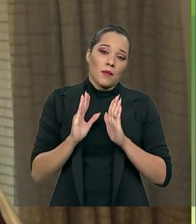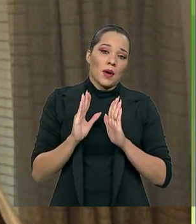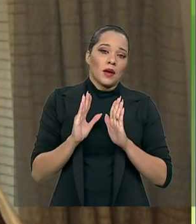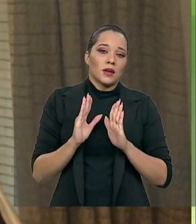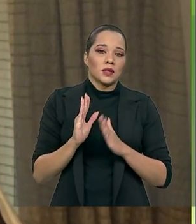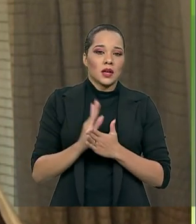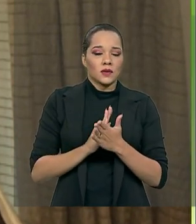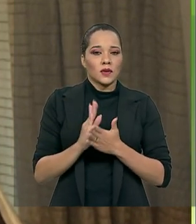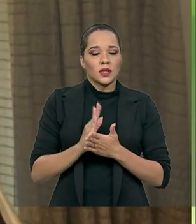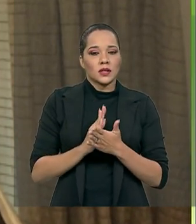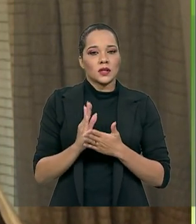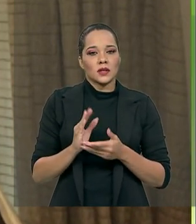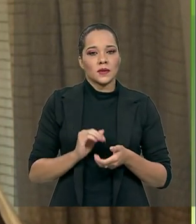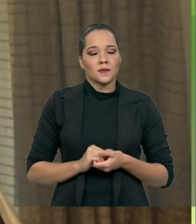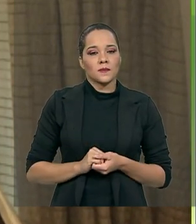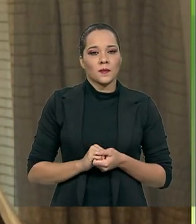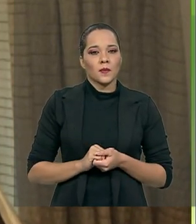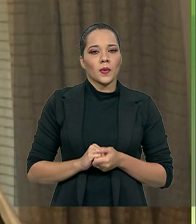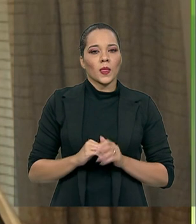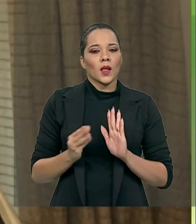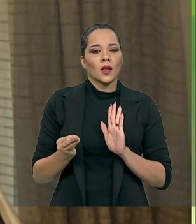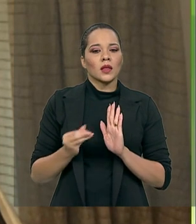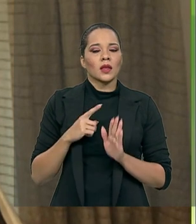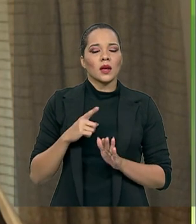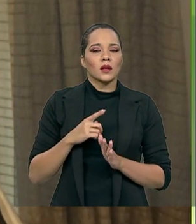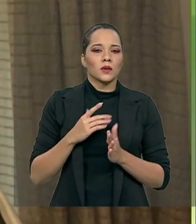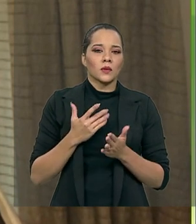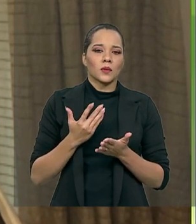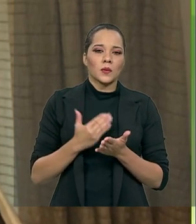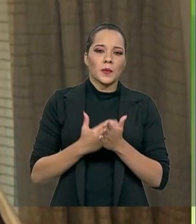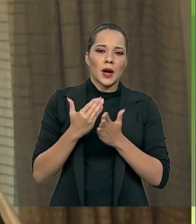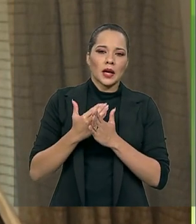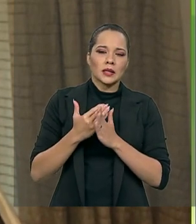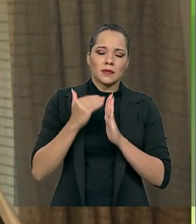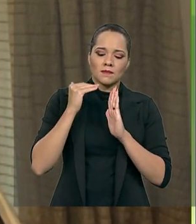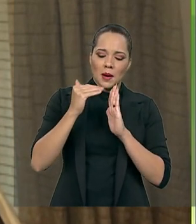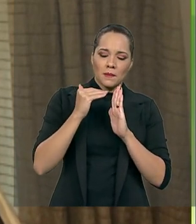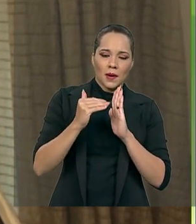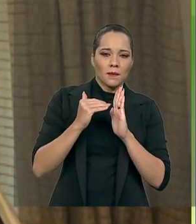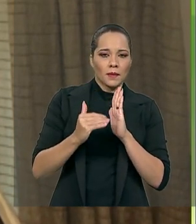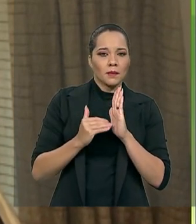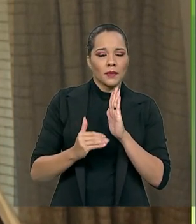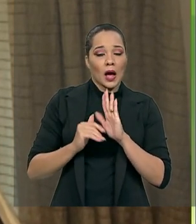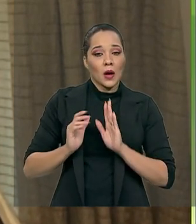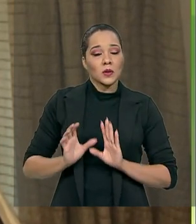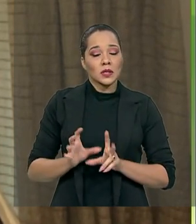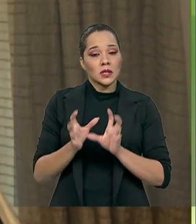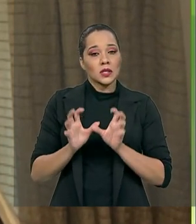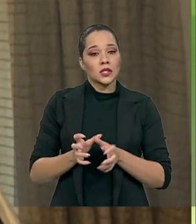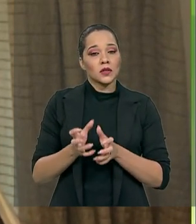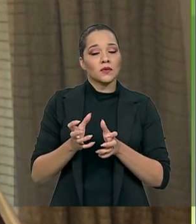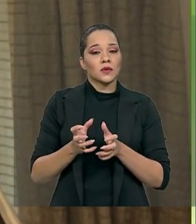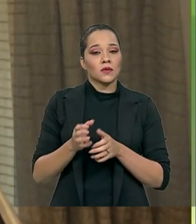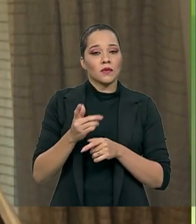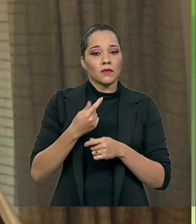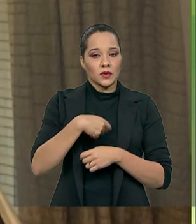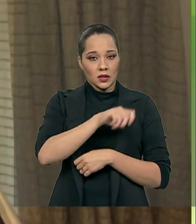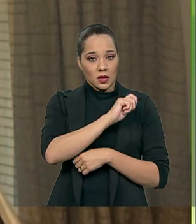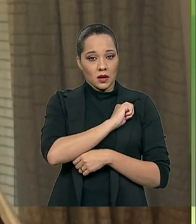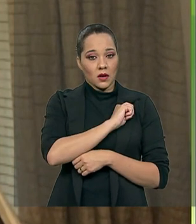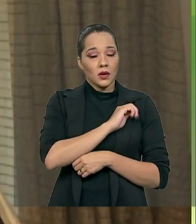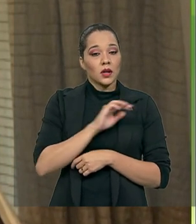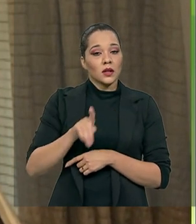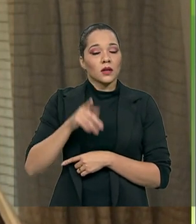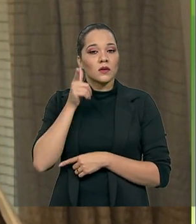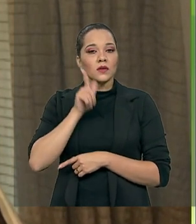estabelecendo uma disciplina em relação aos incentivos e benefícios fiscais de forma